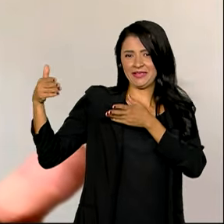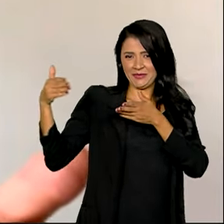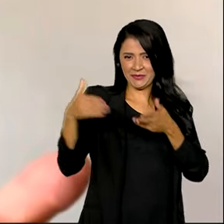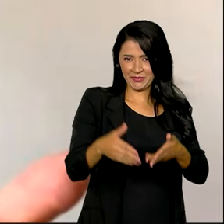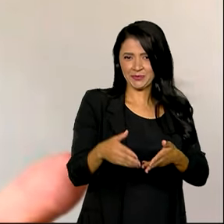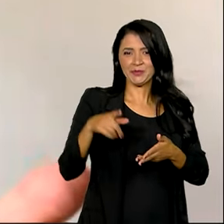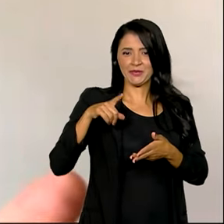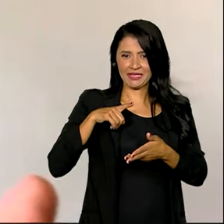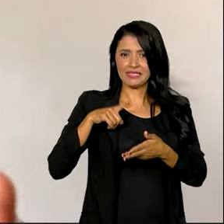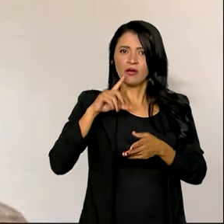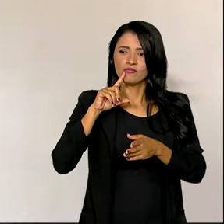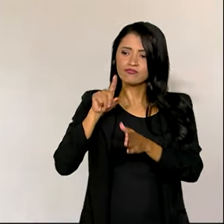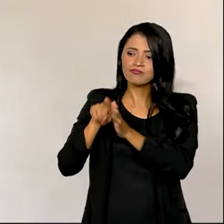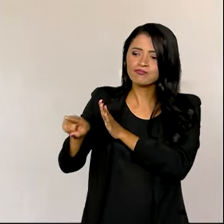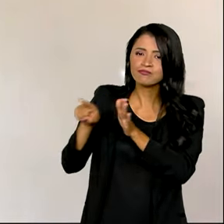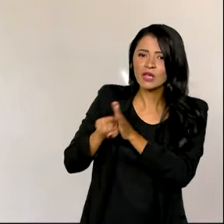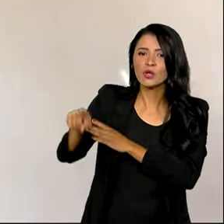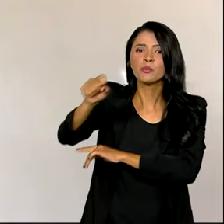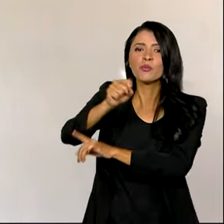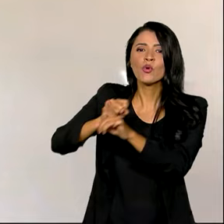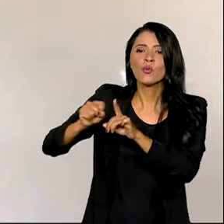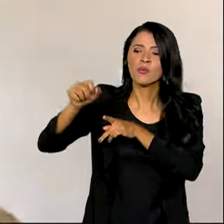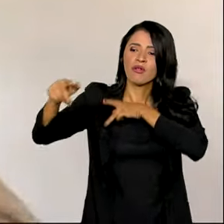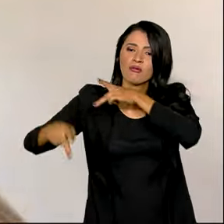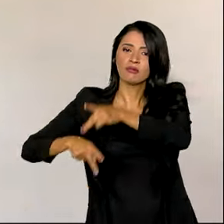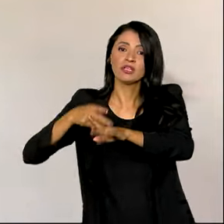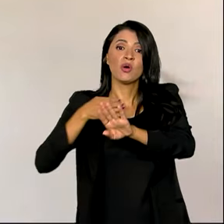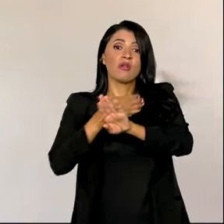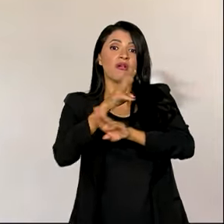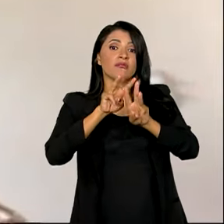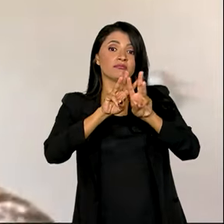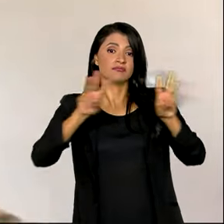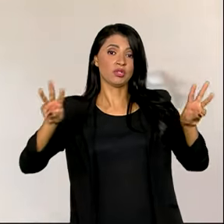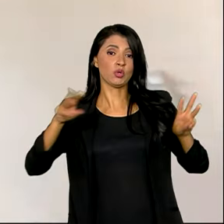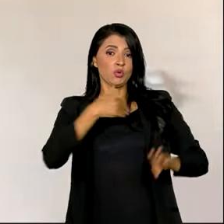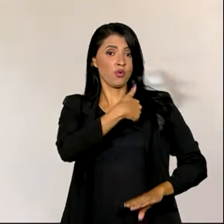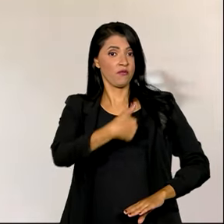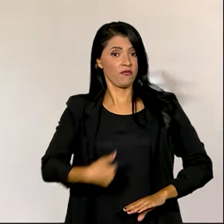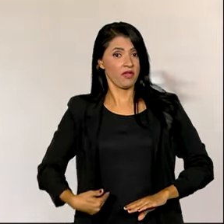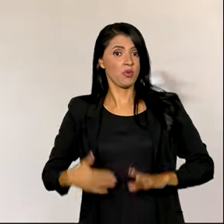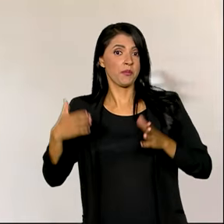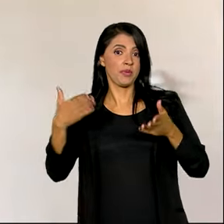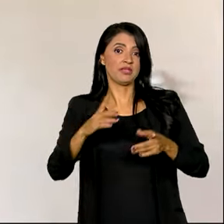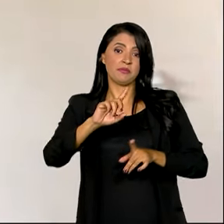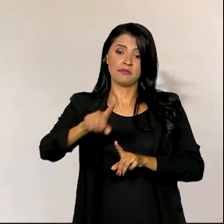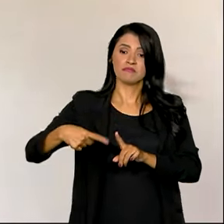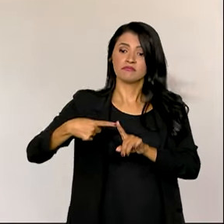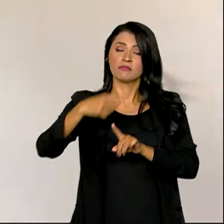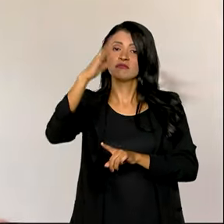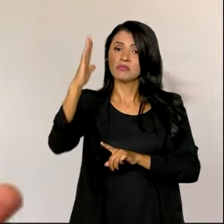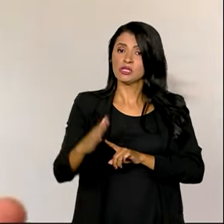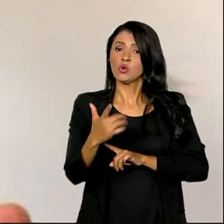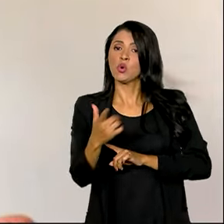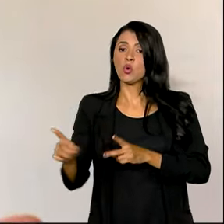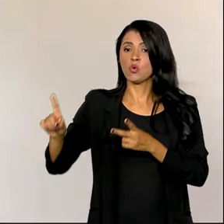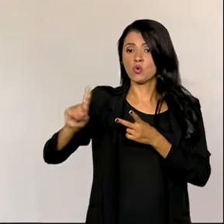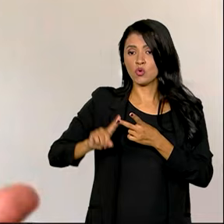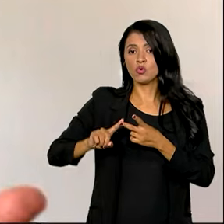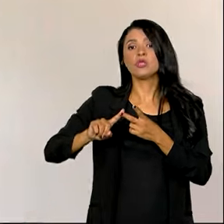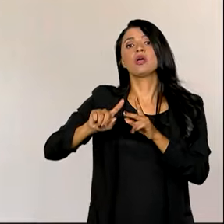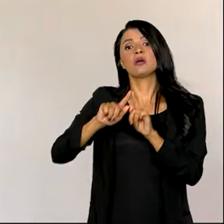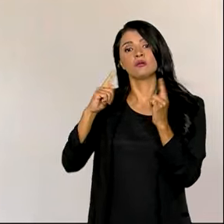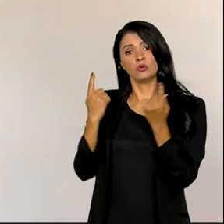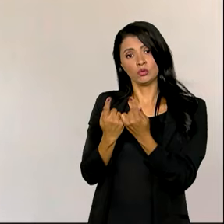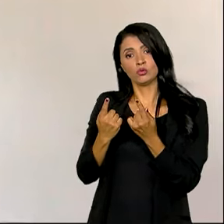por meio de consulta pública na nossa plataforma do governo, o Participa Mais Brasil. E outra dimensão é o grupo de